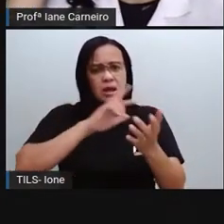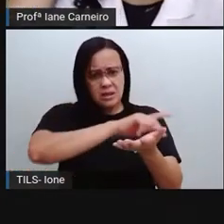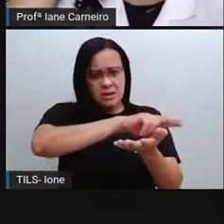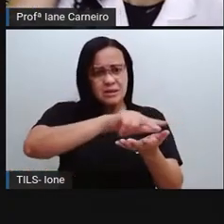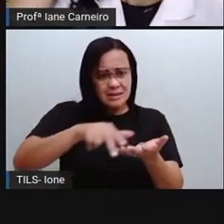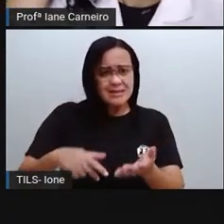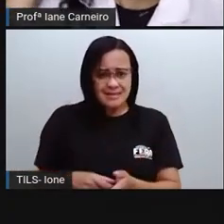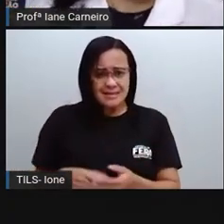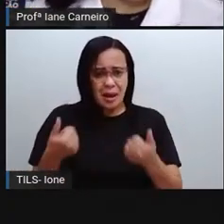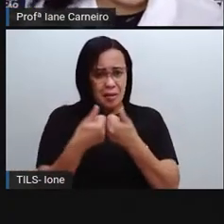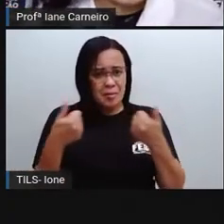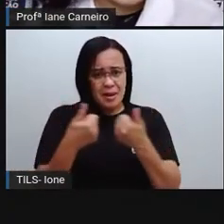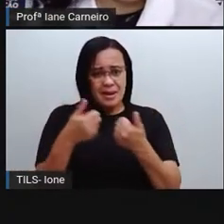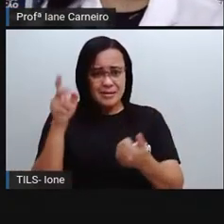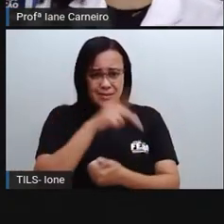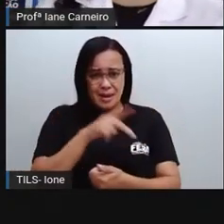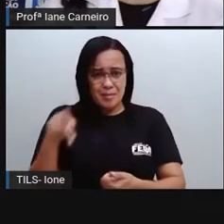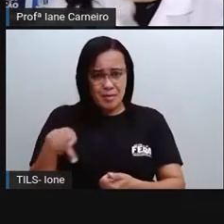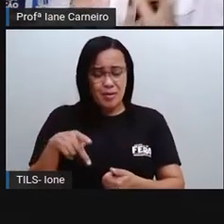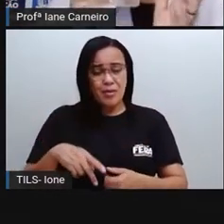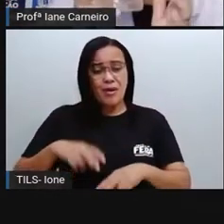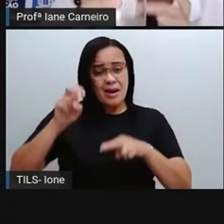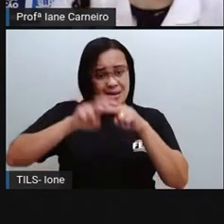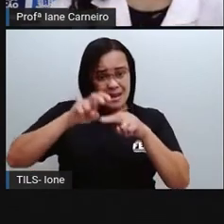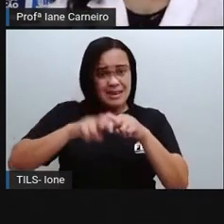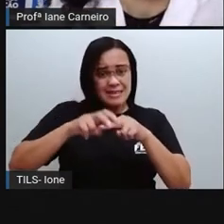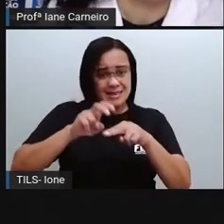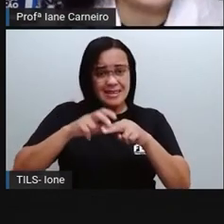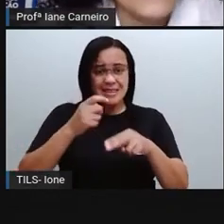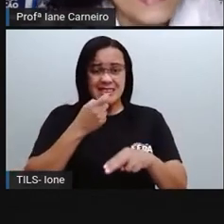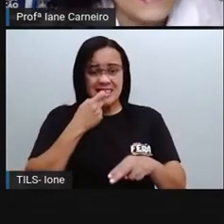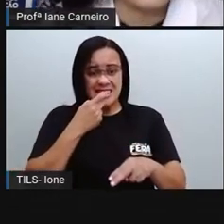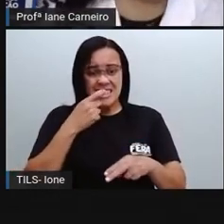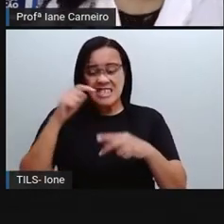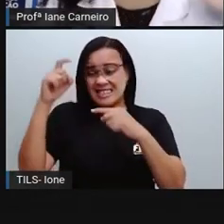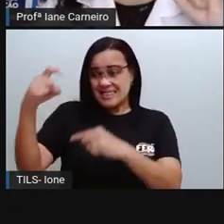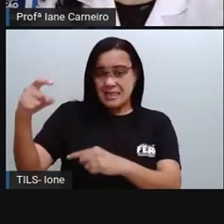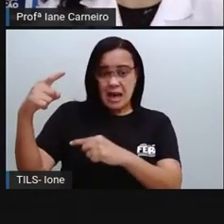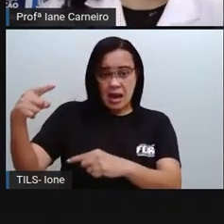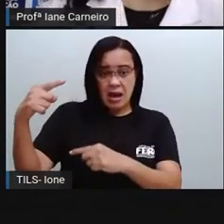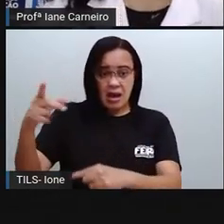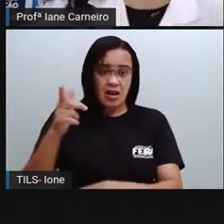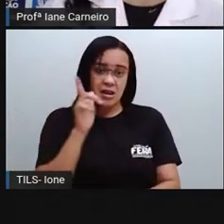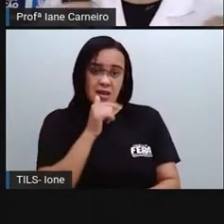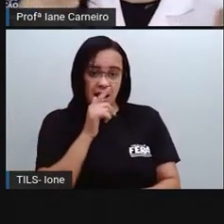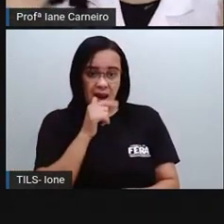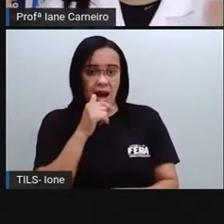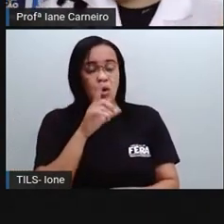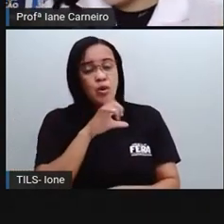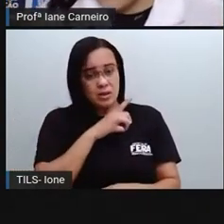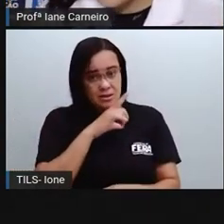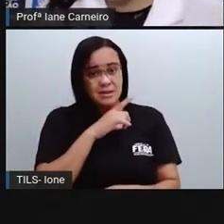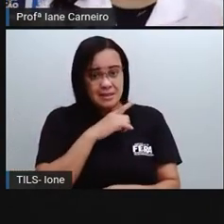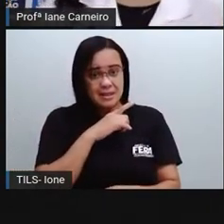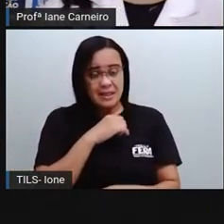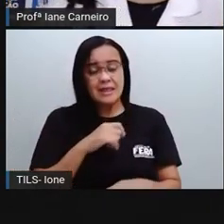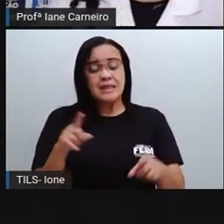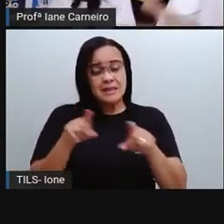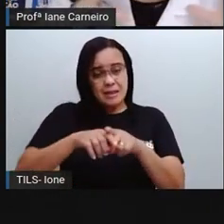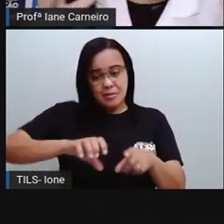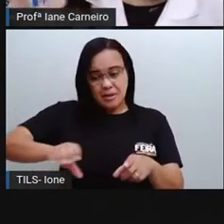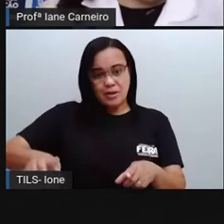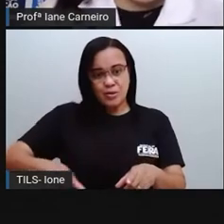plástico, tem a própria cadeira, que é de plástico, a garrafa, minha garrafa de água mineral, o meu mouse,